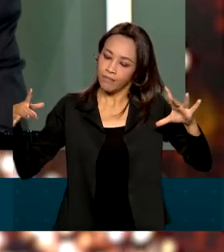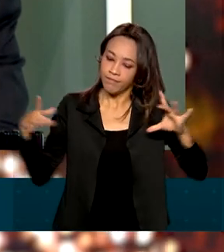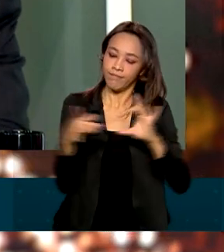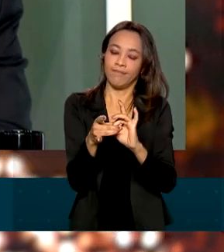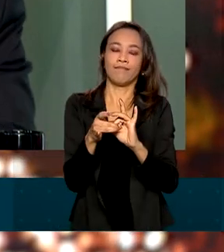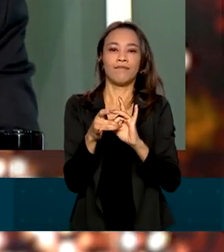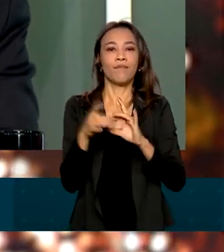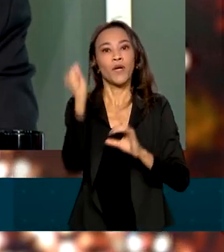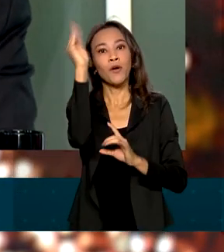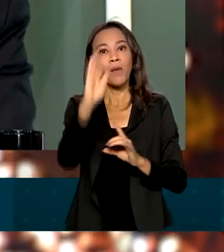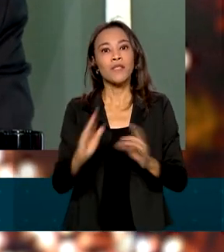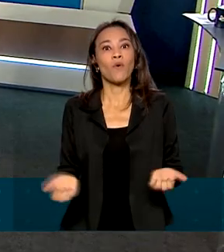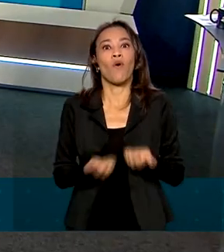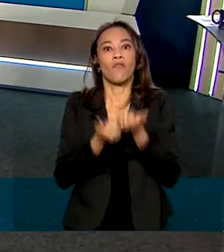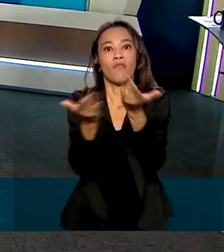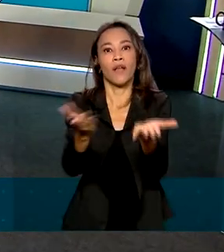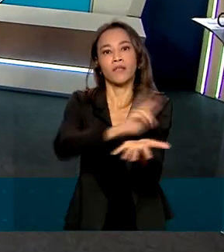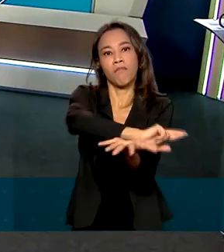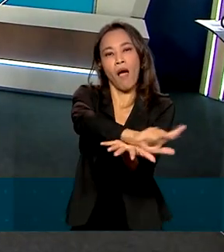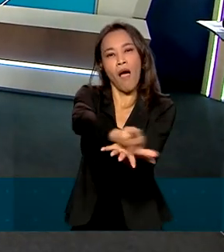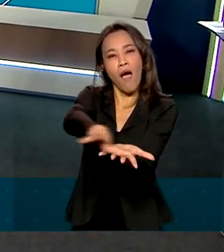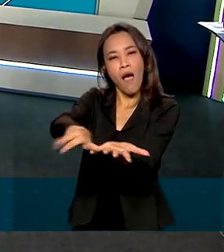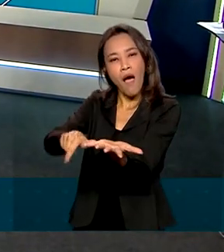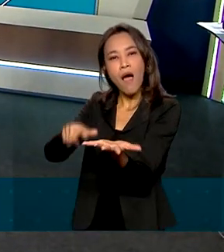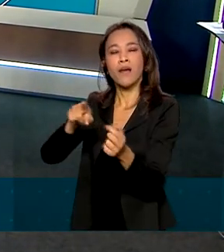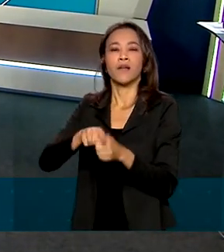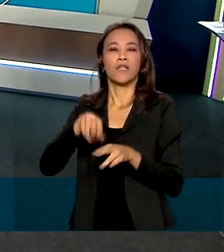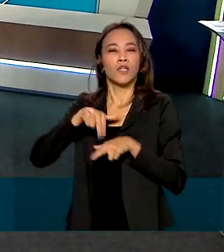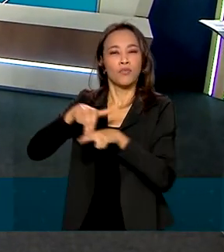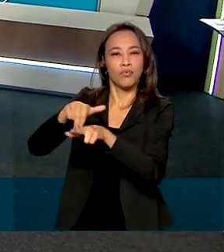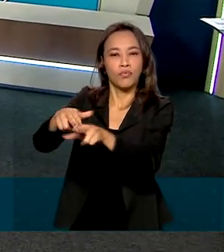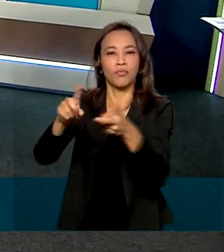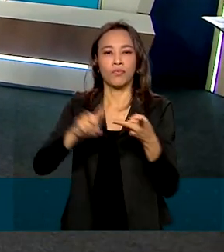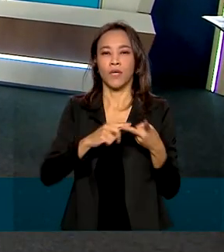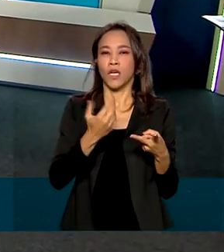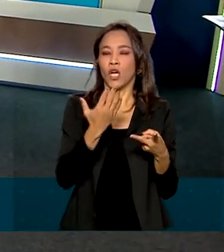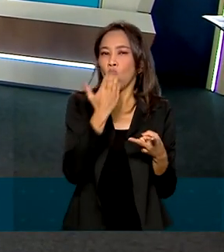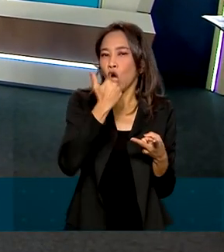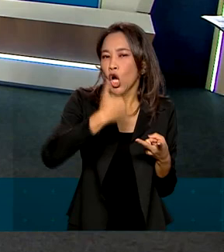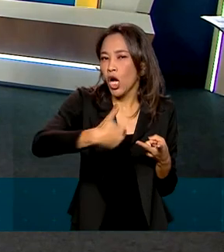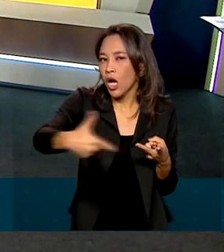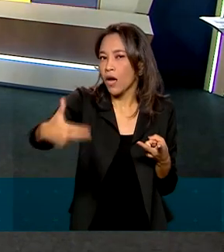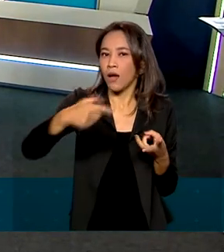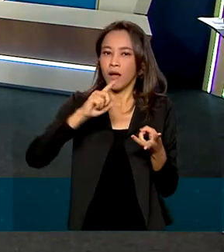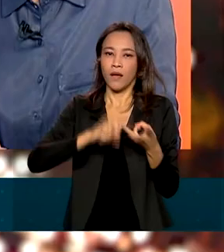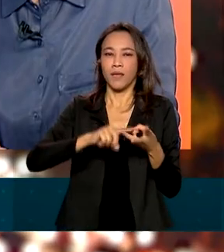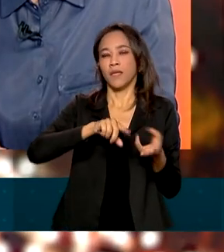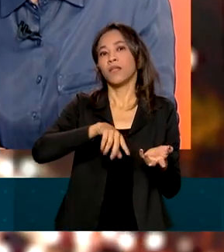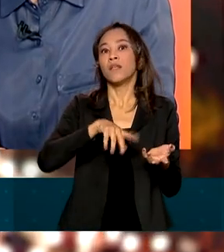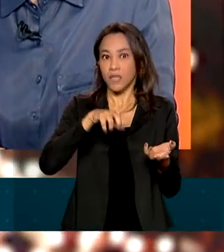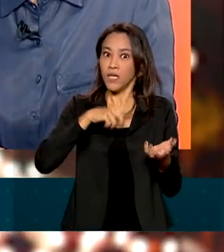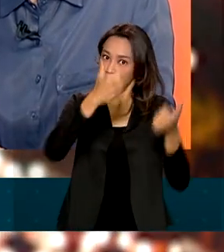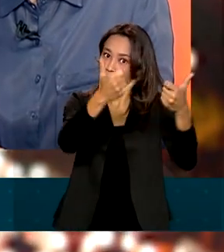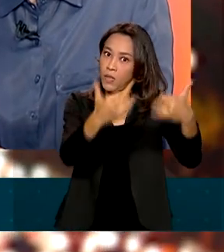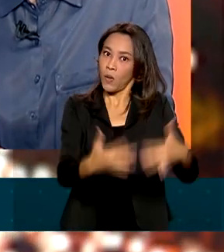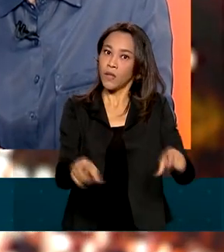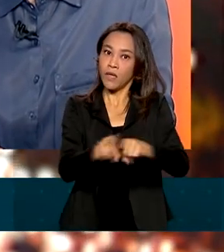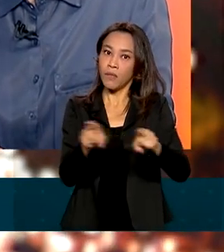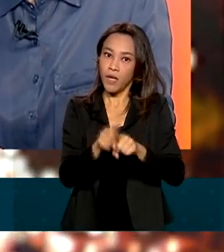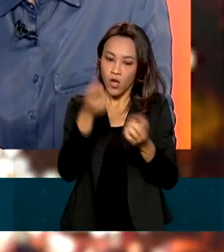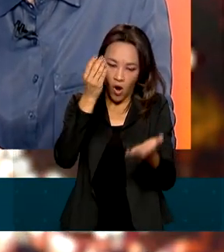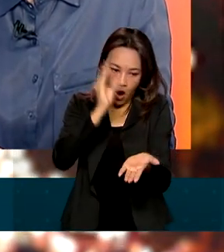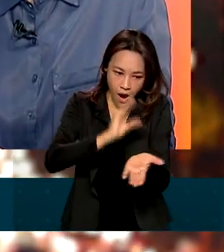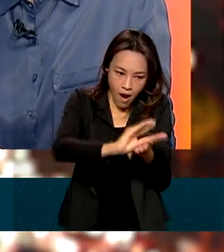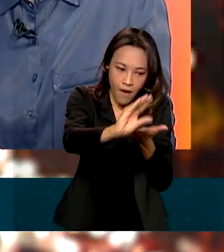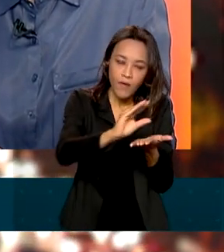diversas opções para o setor, como turismo náutico, gastronômico, e pontuou que, com investimentos, o